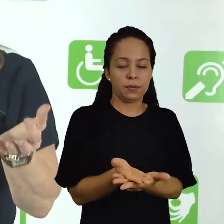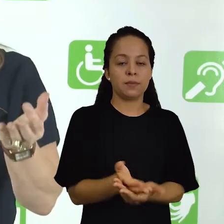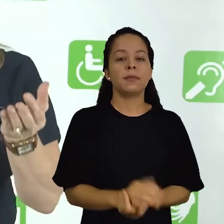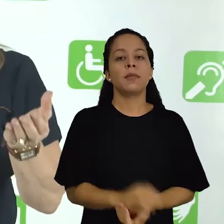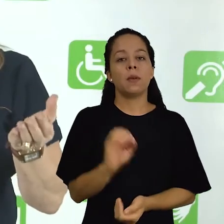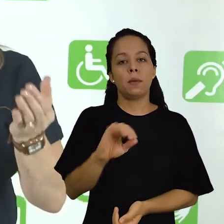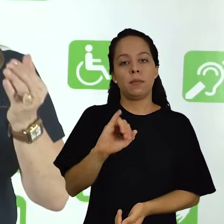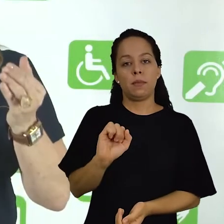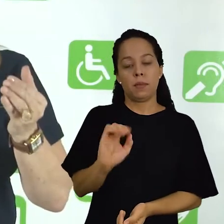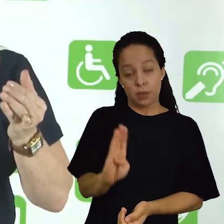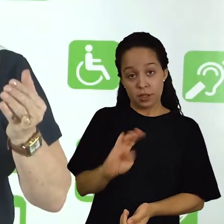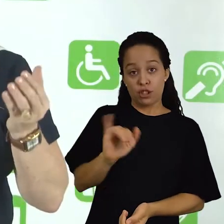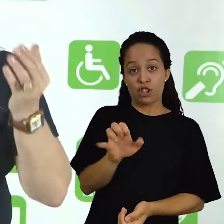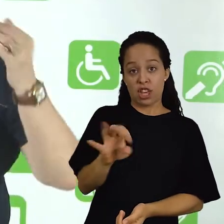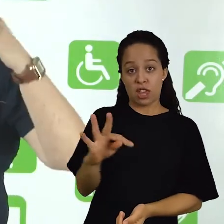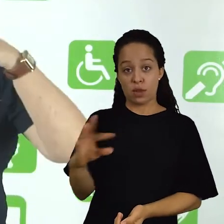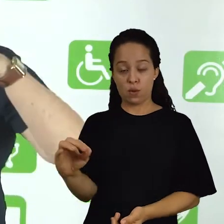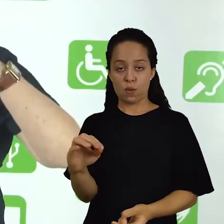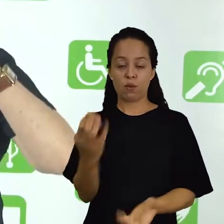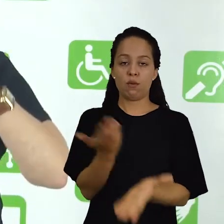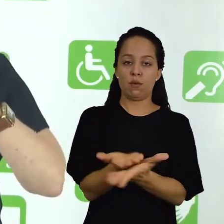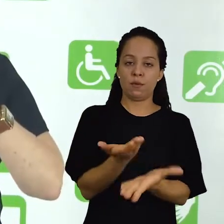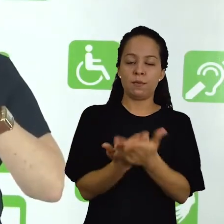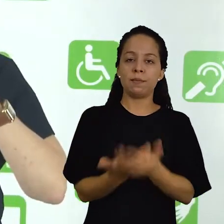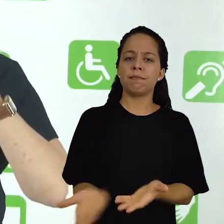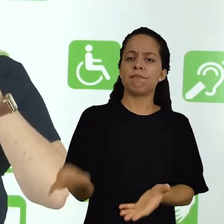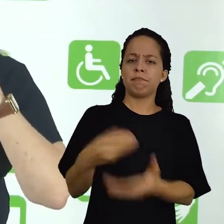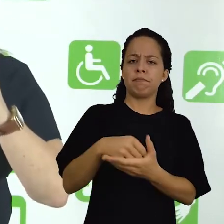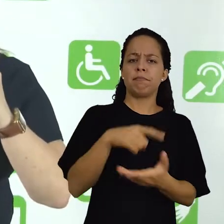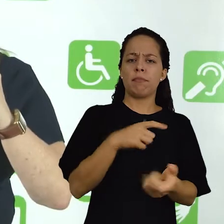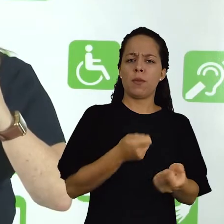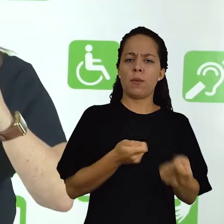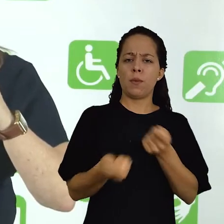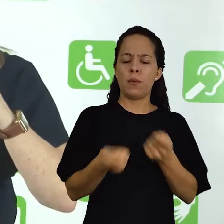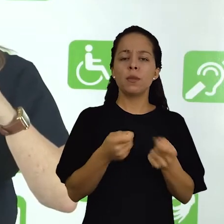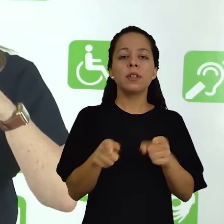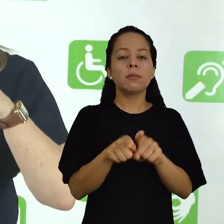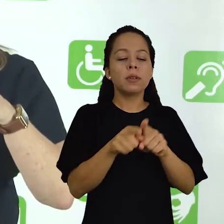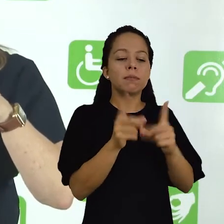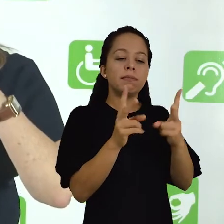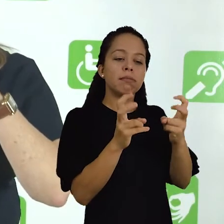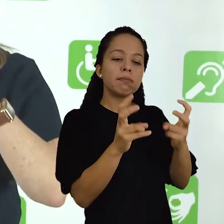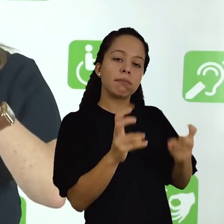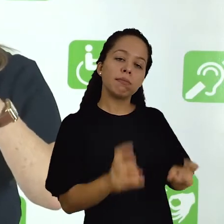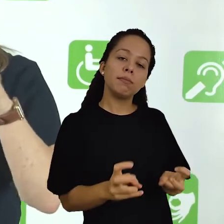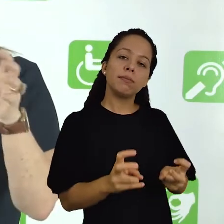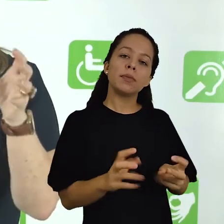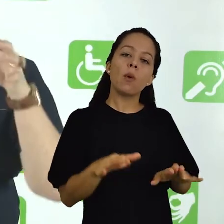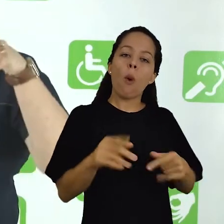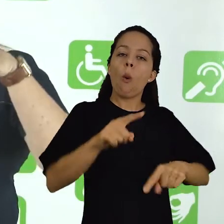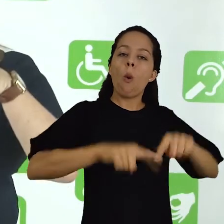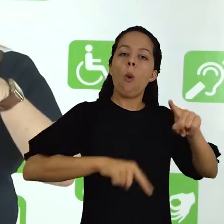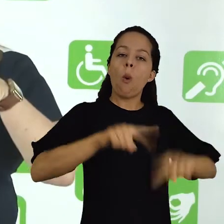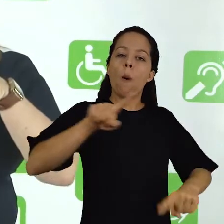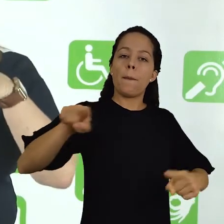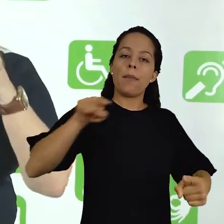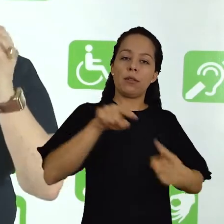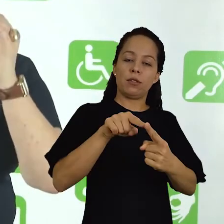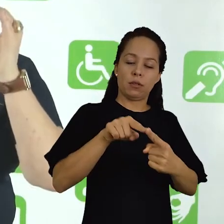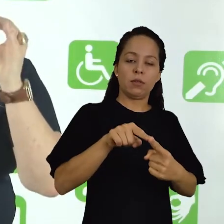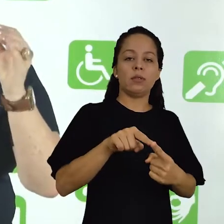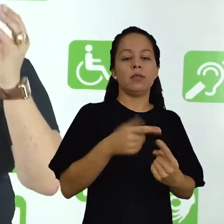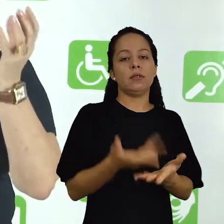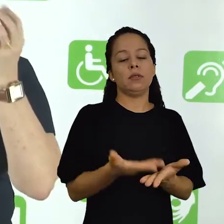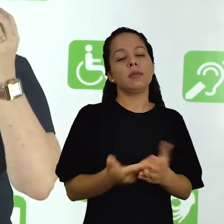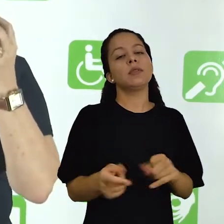estudo. Define-se, então, formas de controle e de observação de certos efeitos